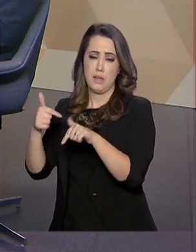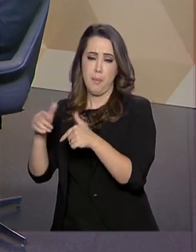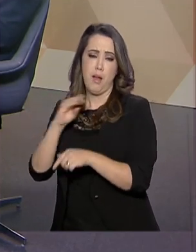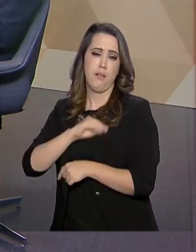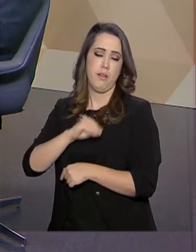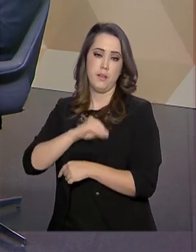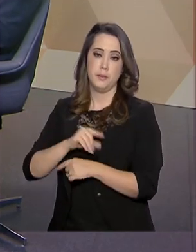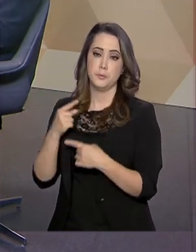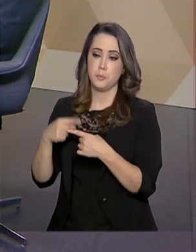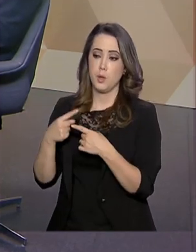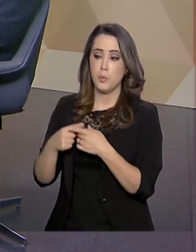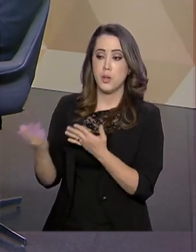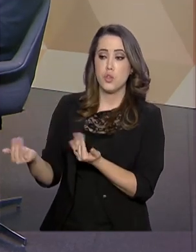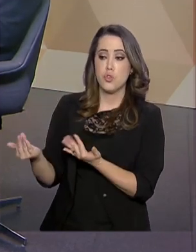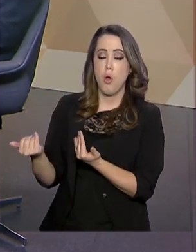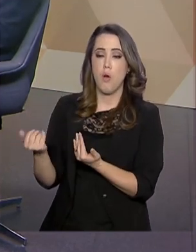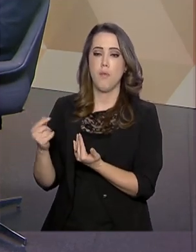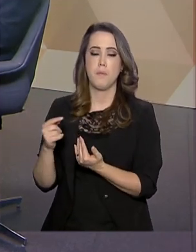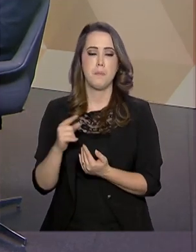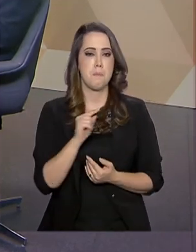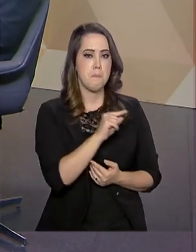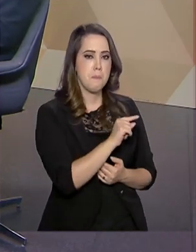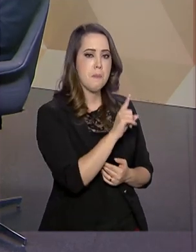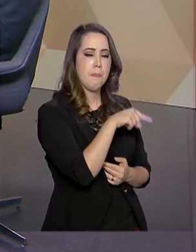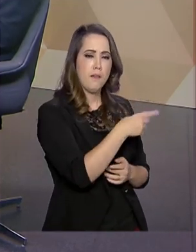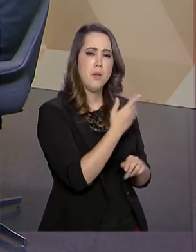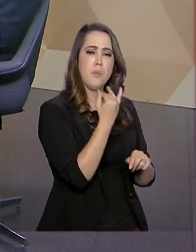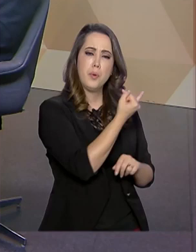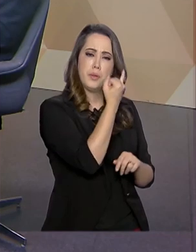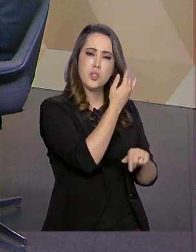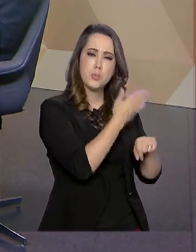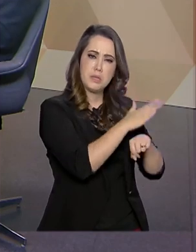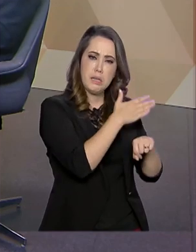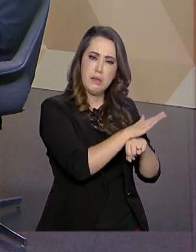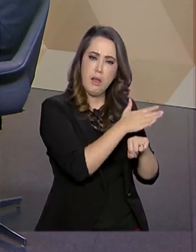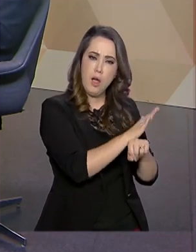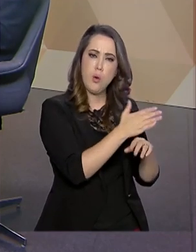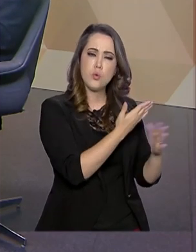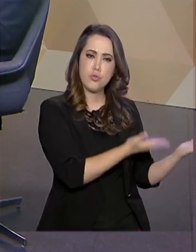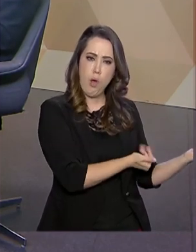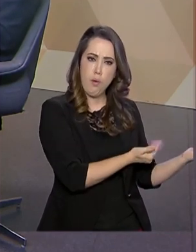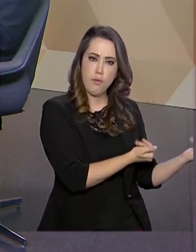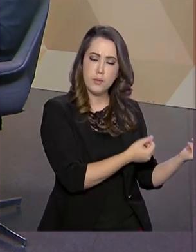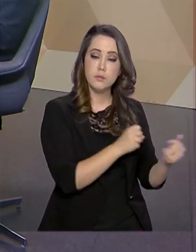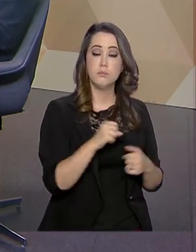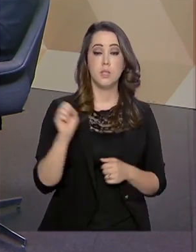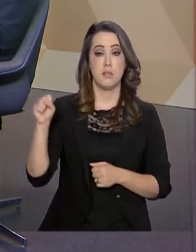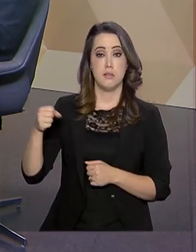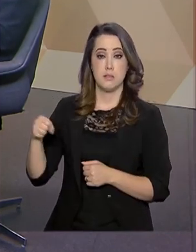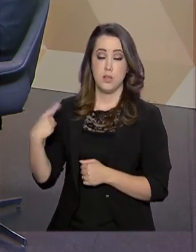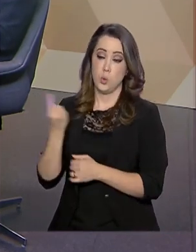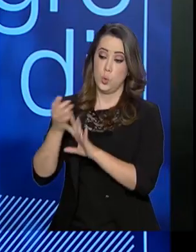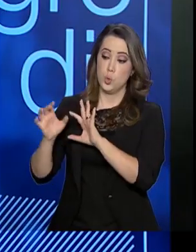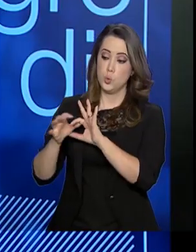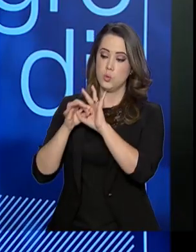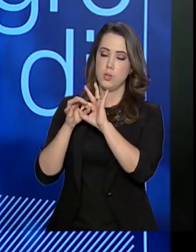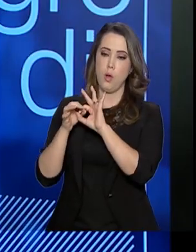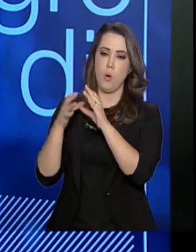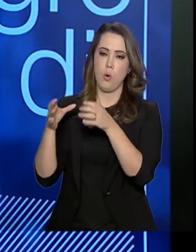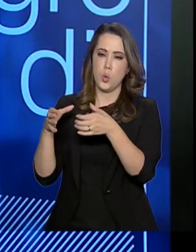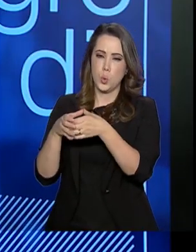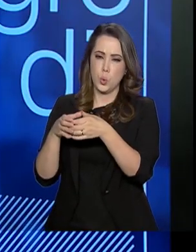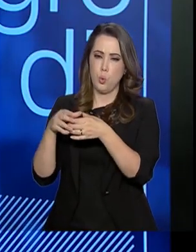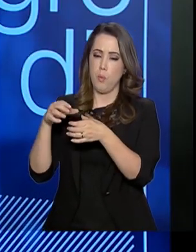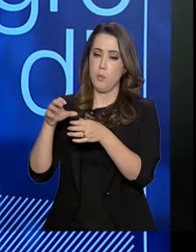Um jovem... Capacitar, qualificar essa mão de obra. A nossa aliança que estamos fazendo agora com o Sistema S, o